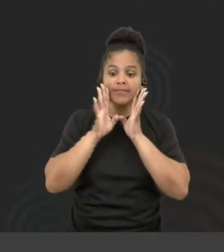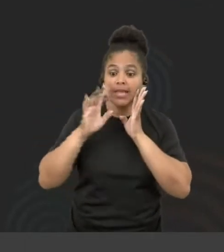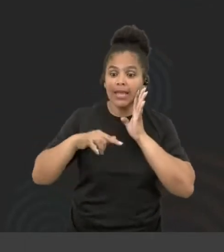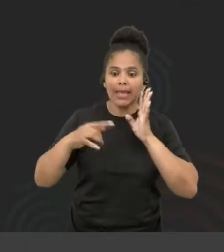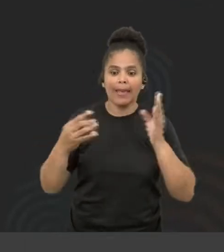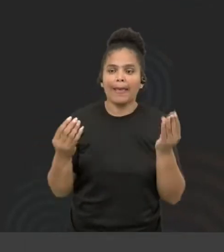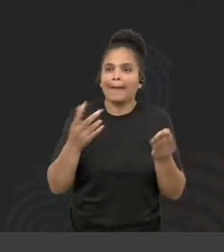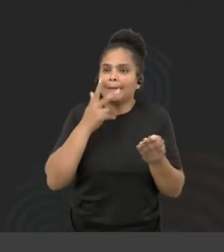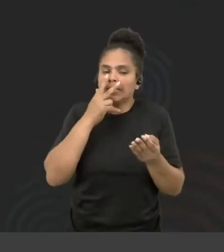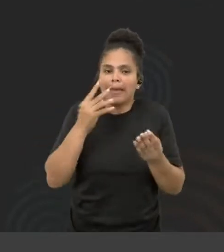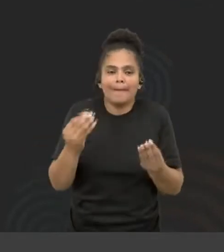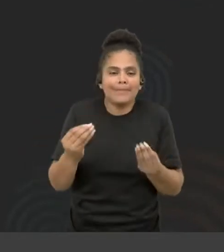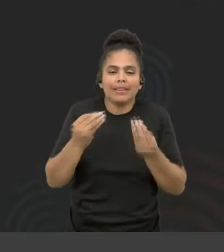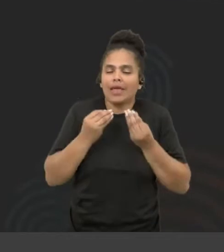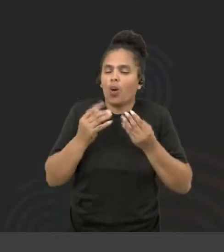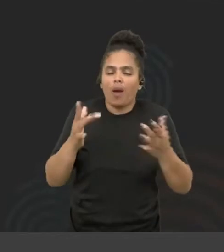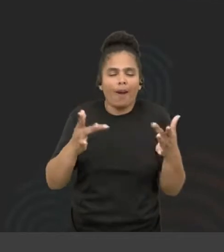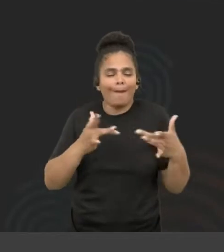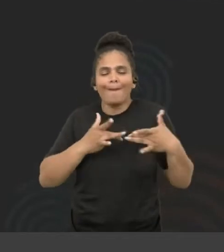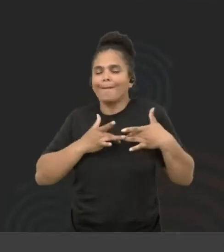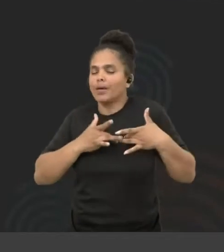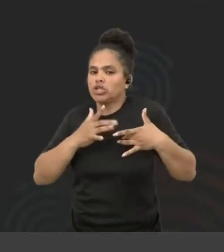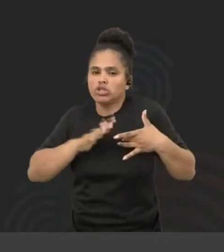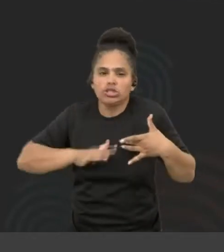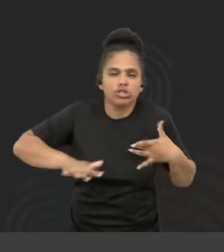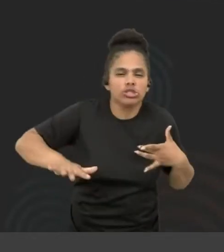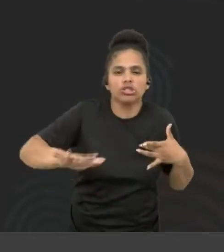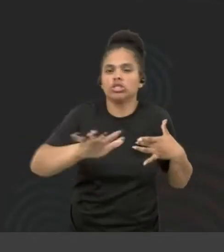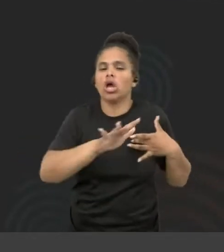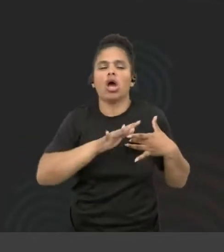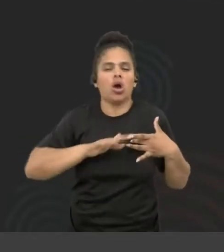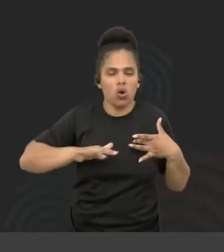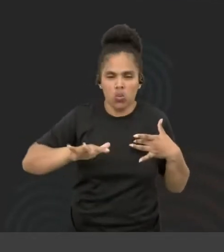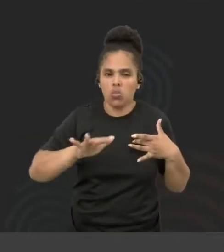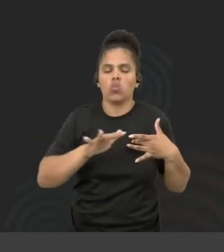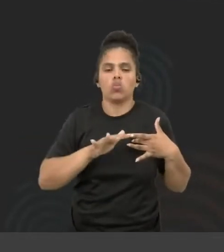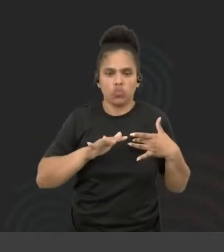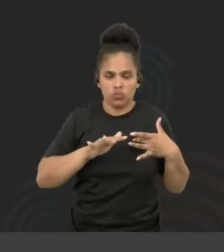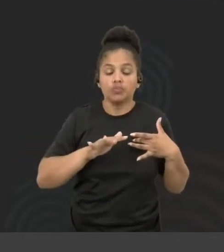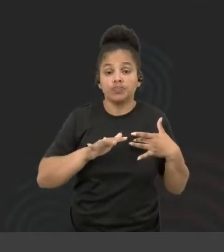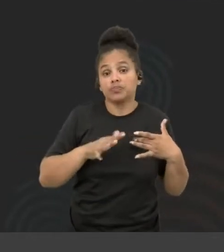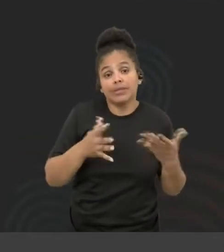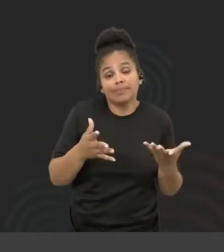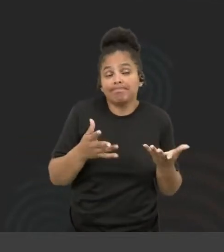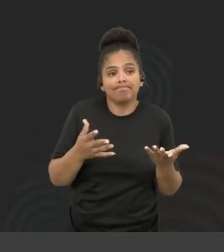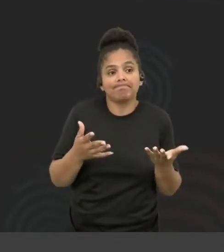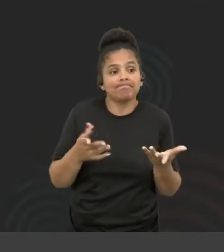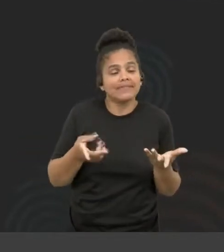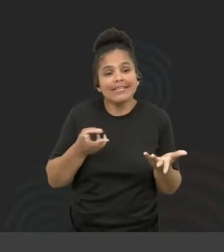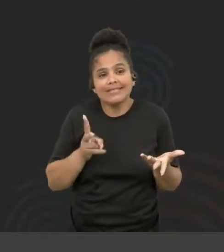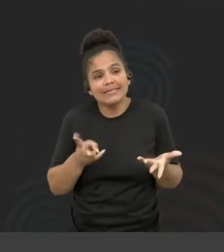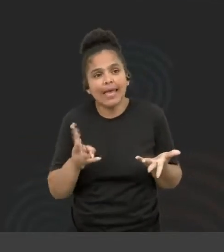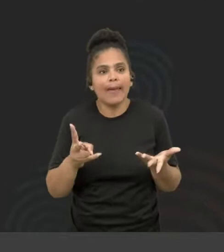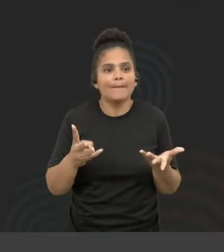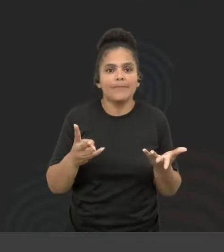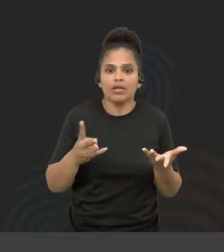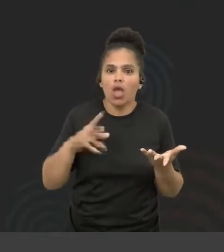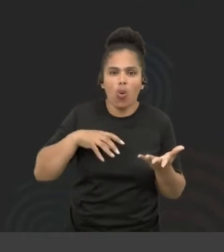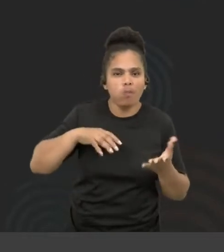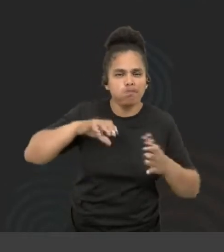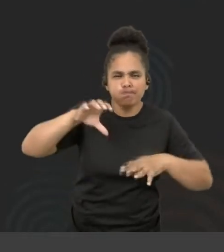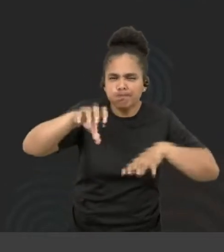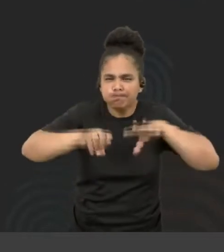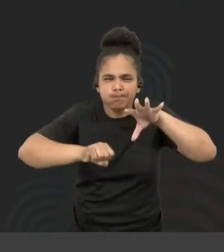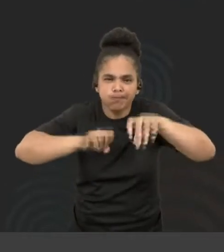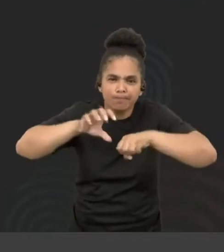fizeram apaixonar cada vez mais pela área. e sempre em busca aqui